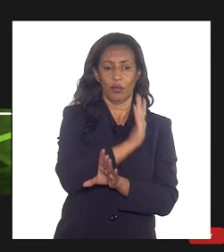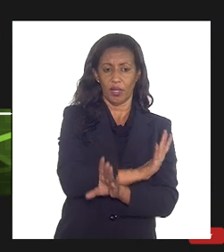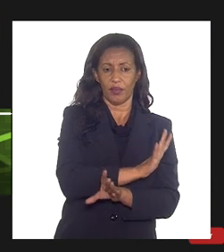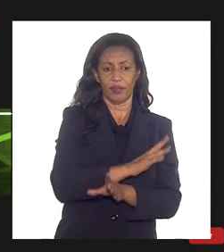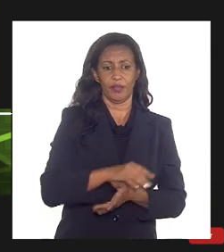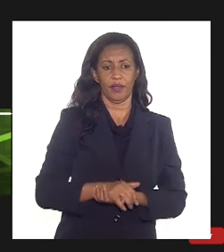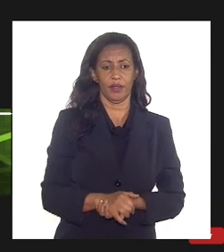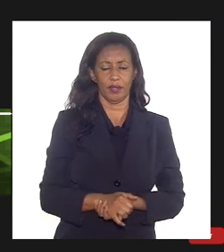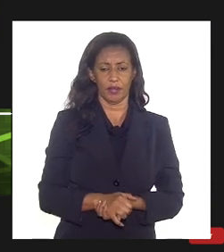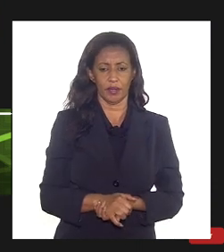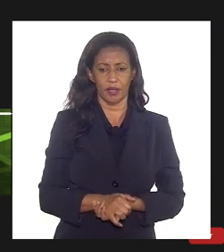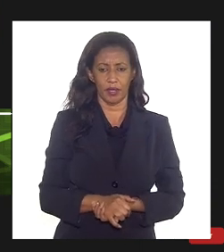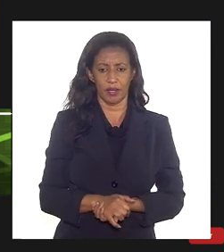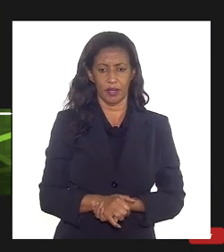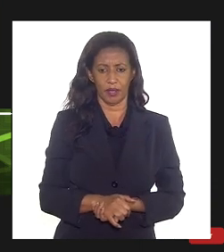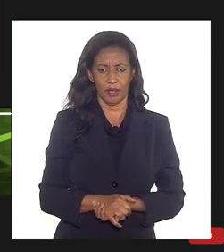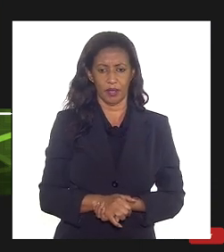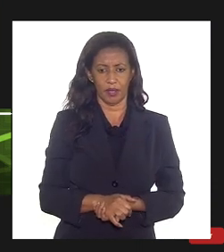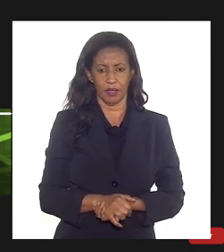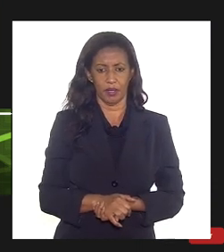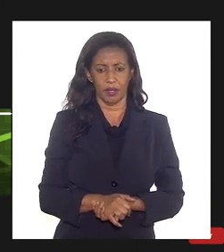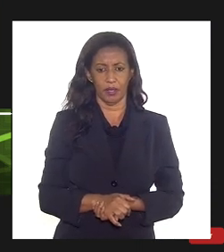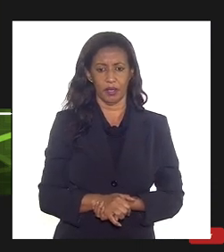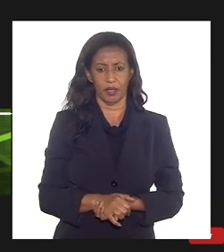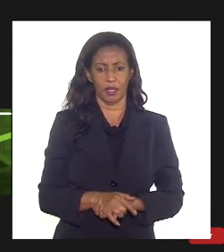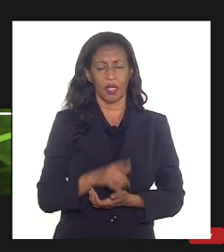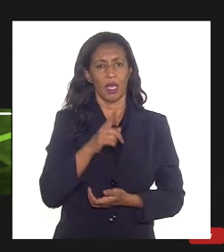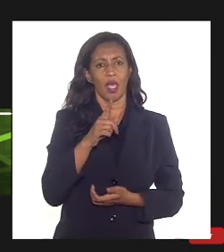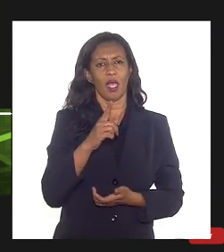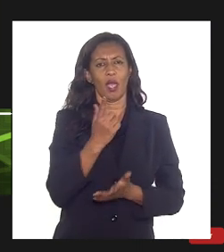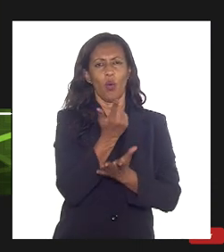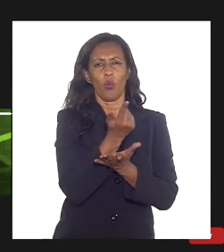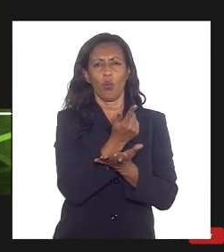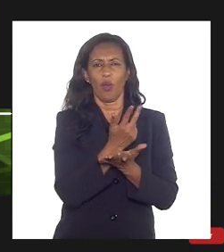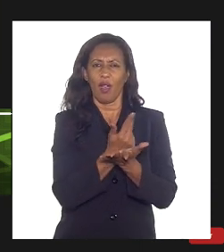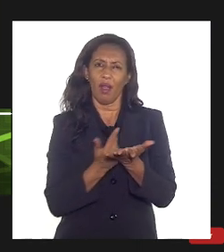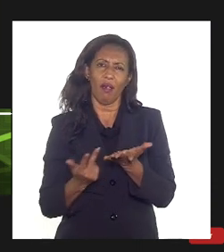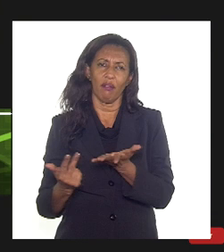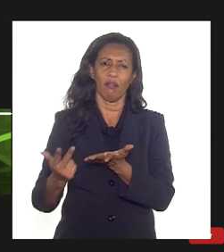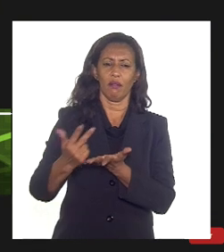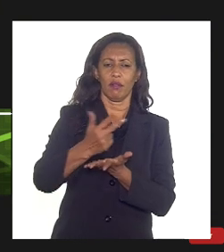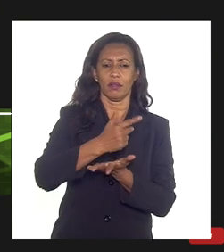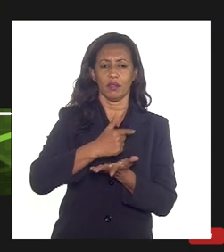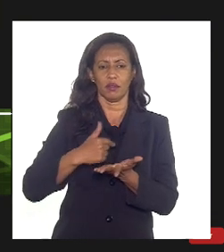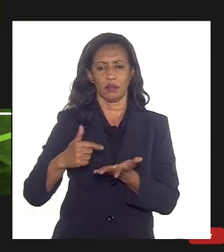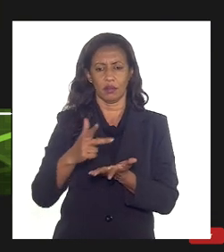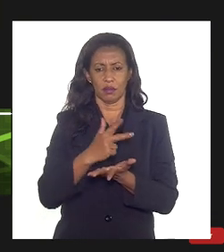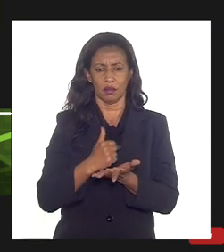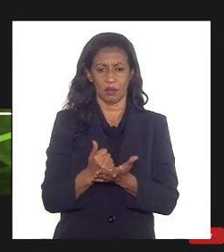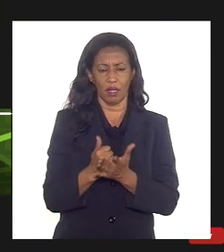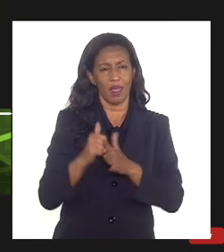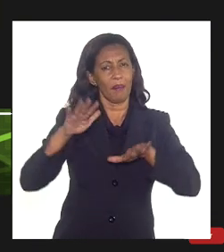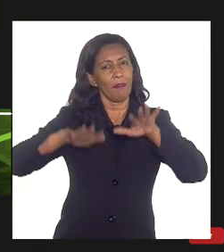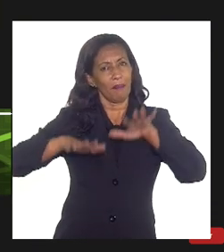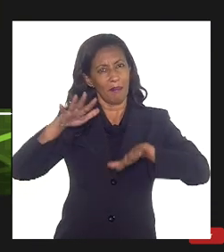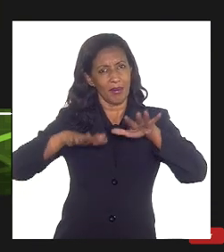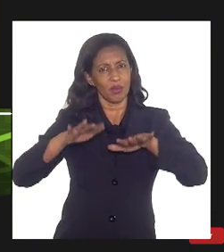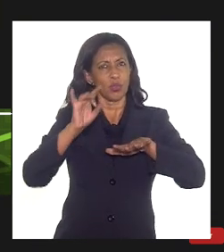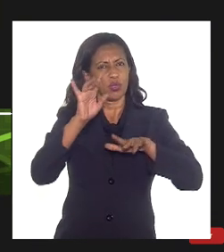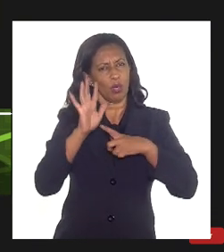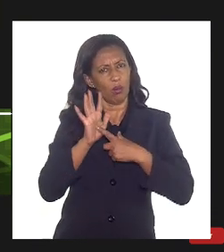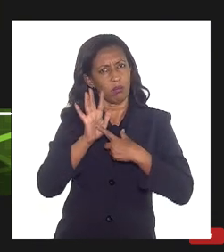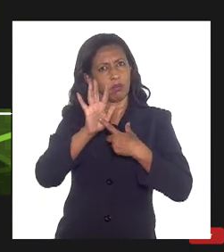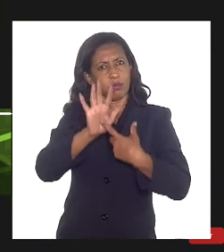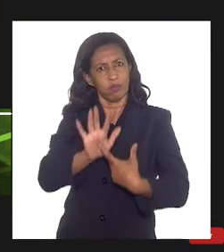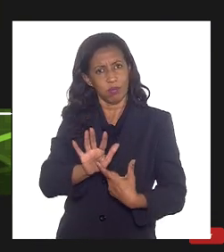é um é uma um viásco de pizza típico aí pro campo de bus né então é mais ou menos isso que a gente tem